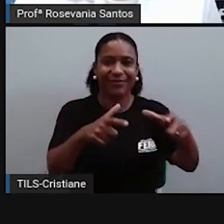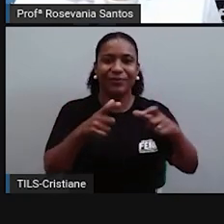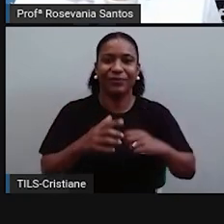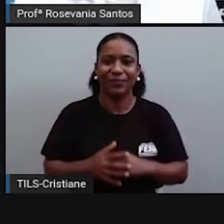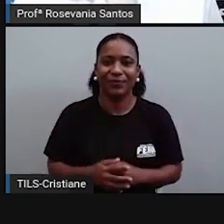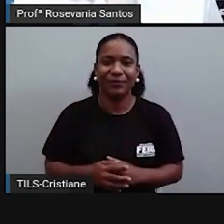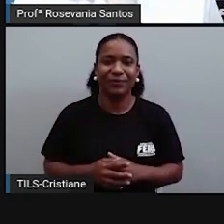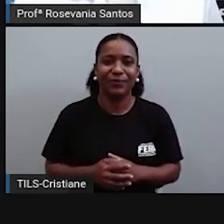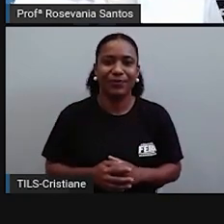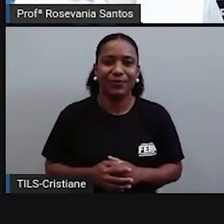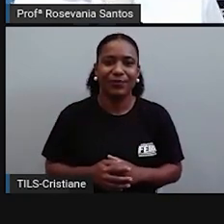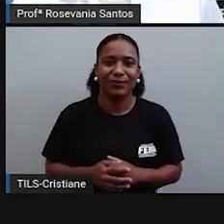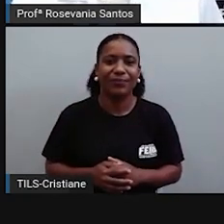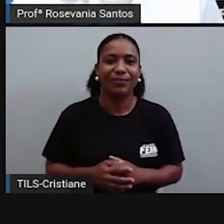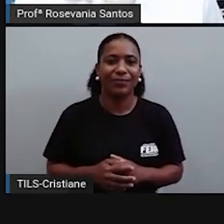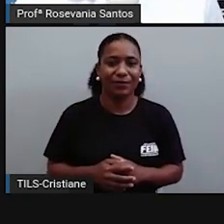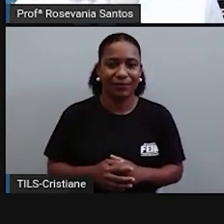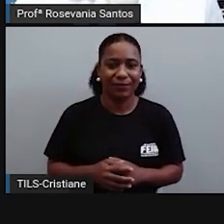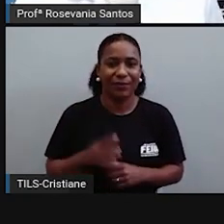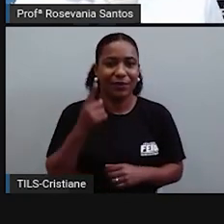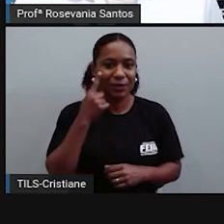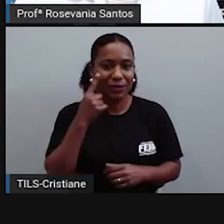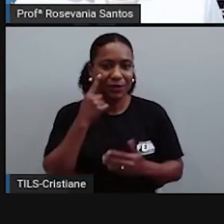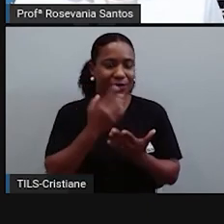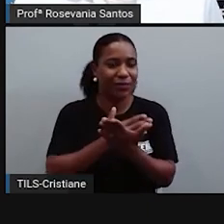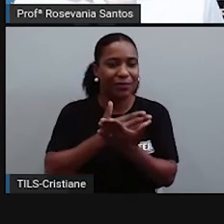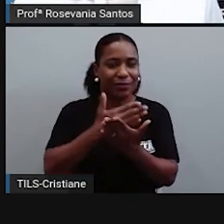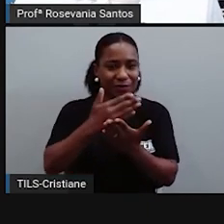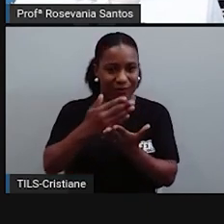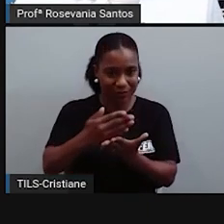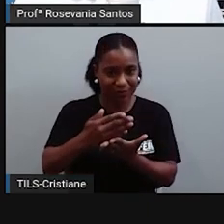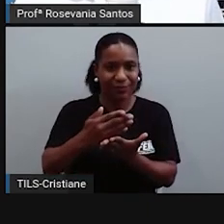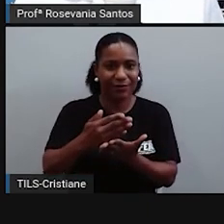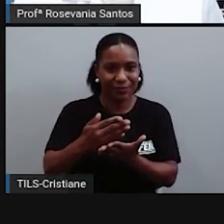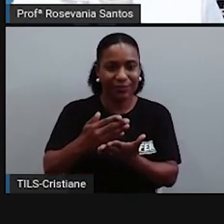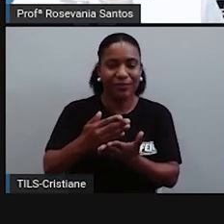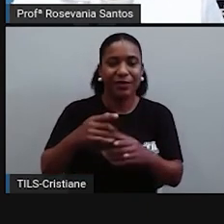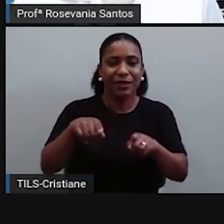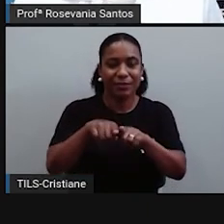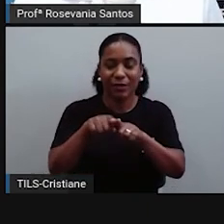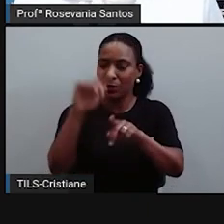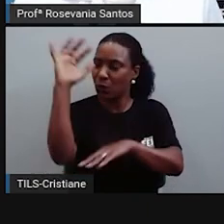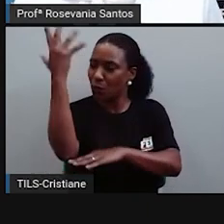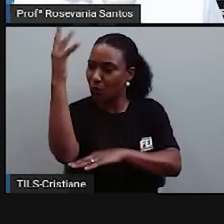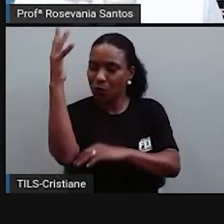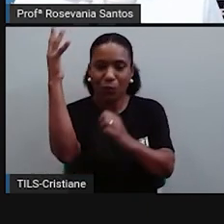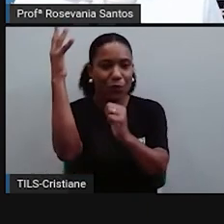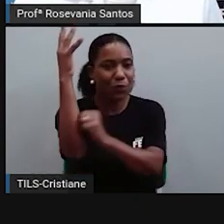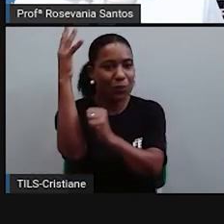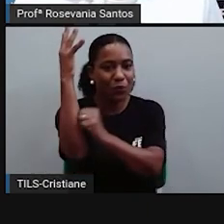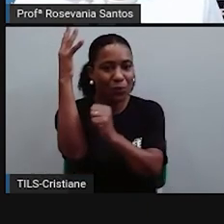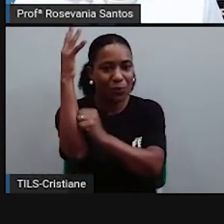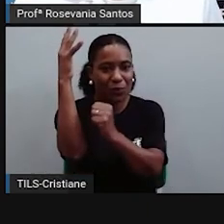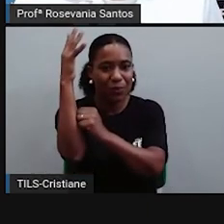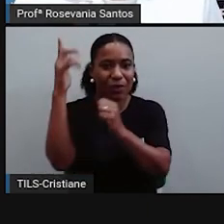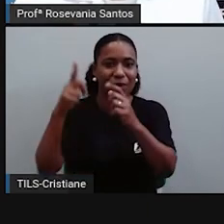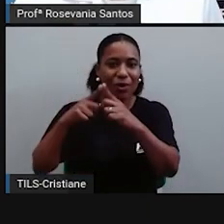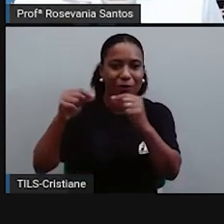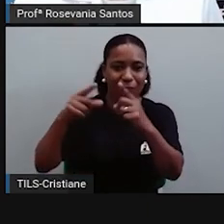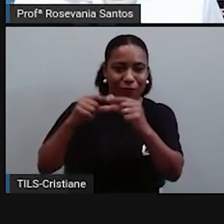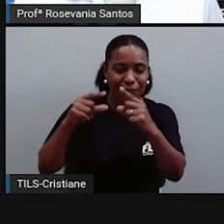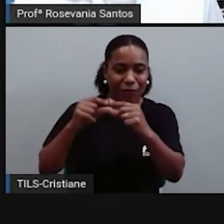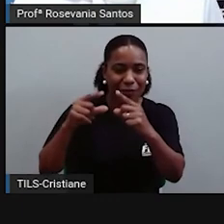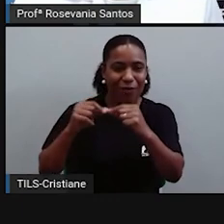de índios. Então, era o primeiro processo de interiorização. Era o extrativismo vegetal. Que era retirado de folhas, de caos.